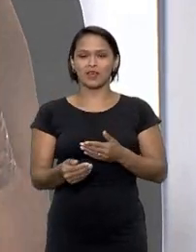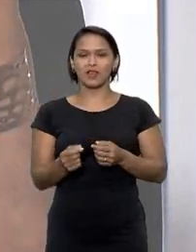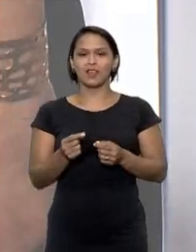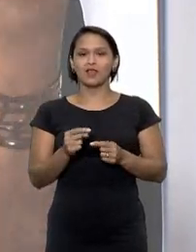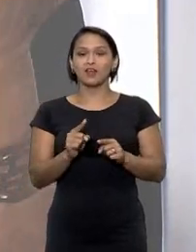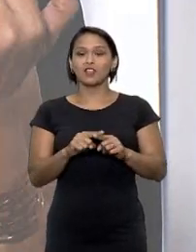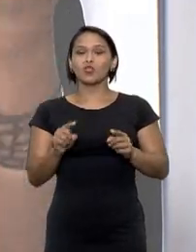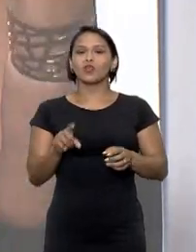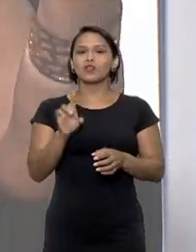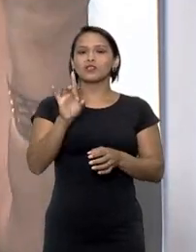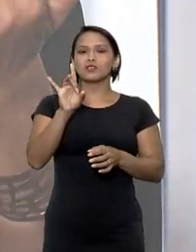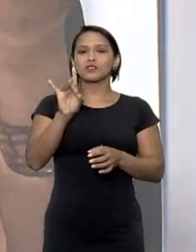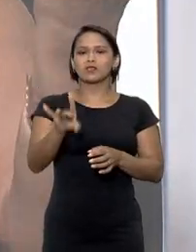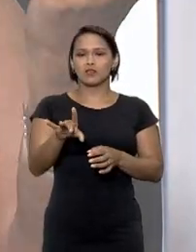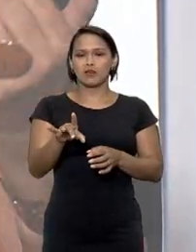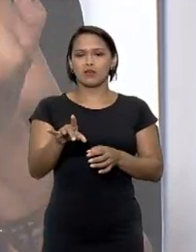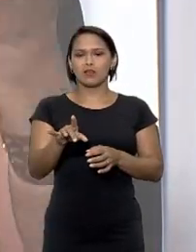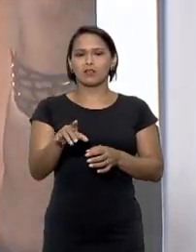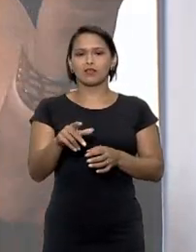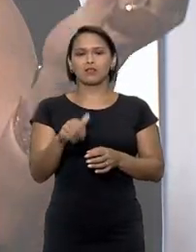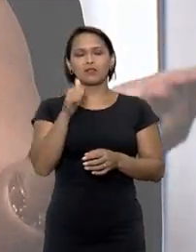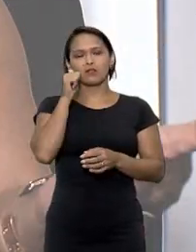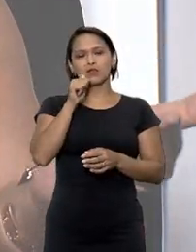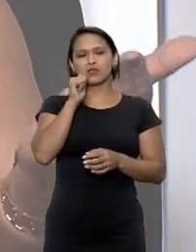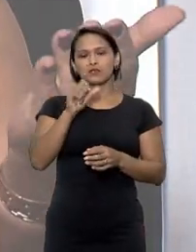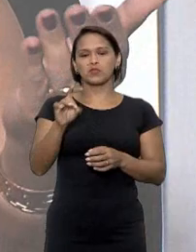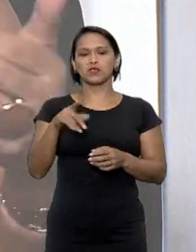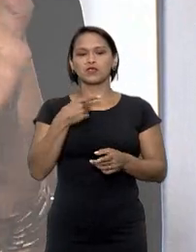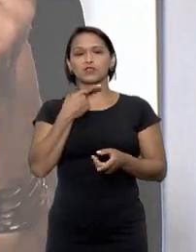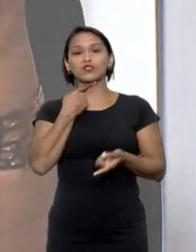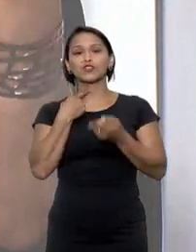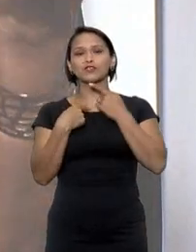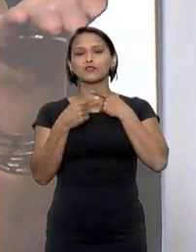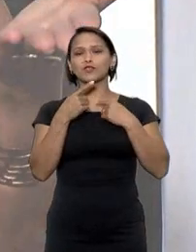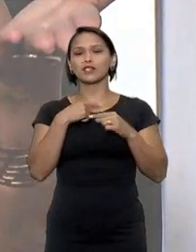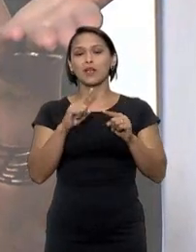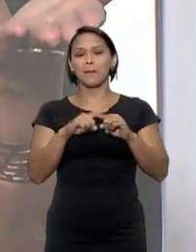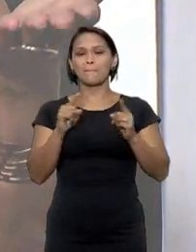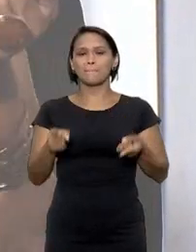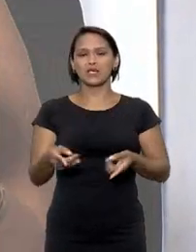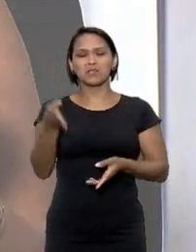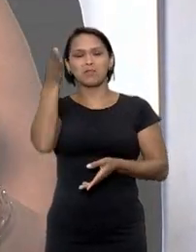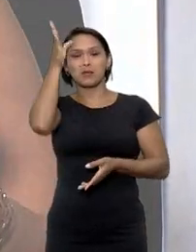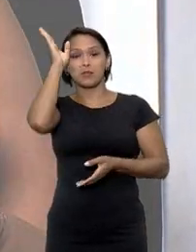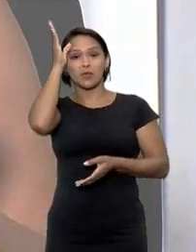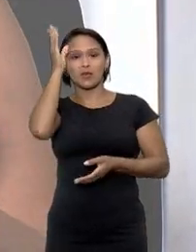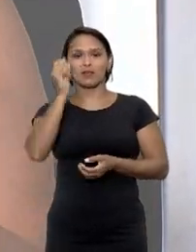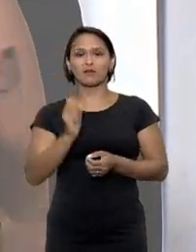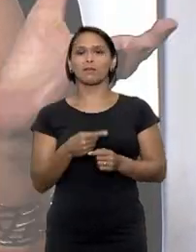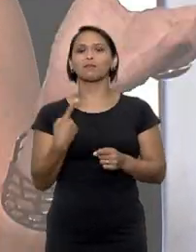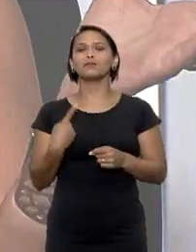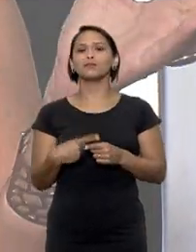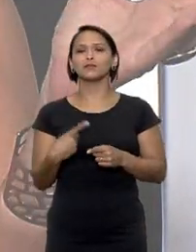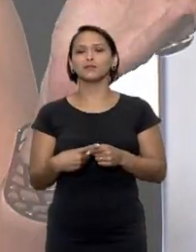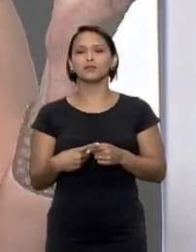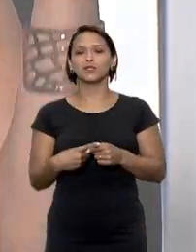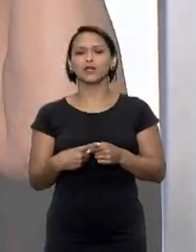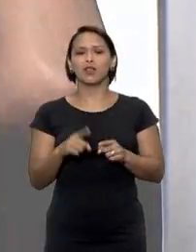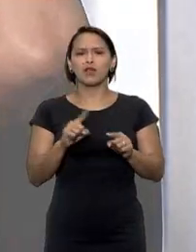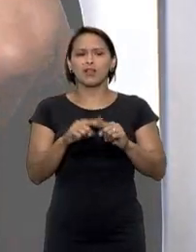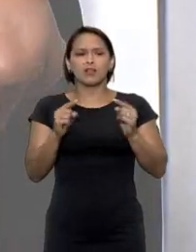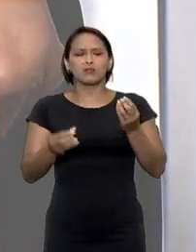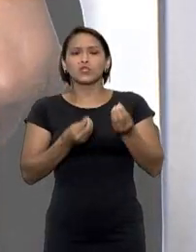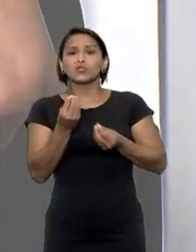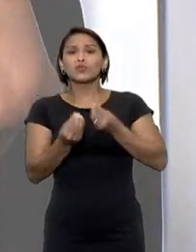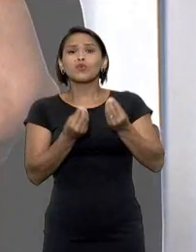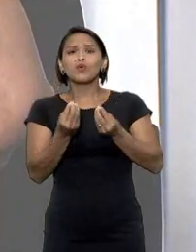só que ela não é mais aquela pessoa que ela se sentia desejada ela também é burra porque é o que diz porque a primeira coisa mas